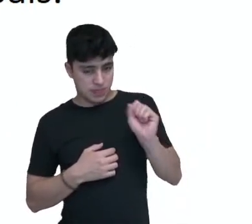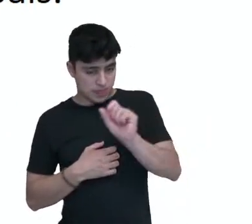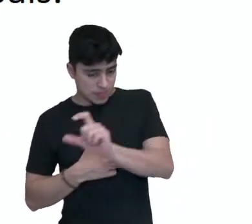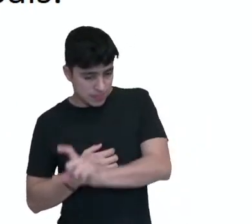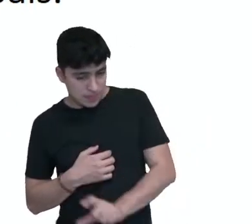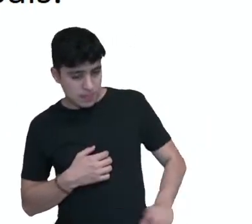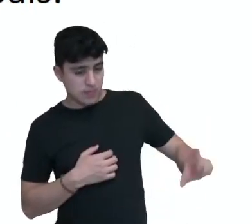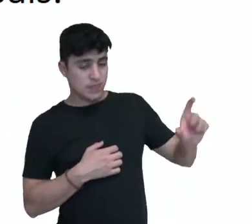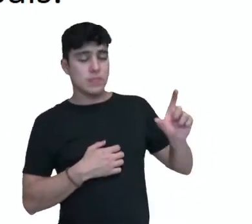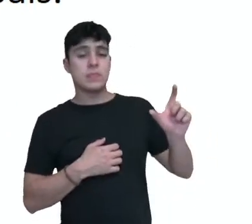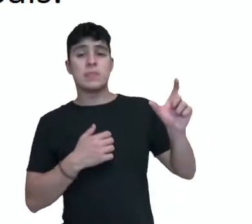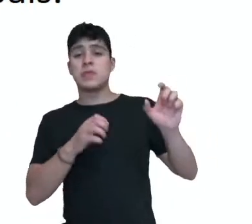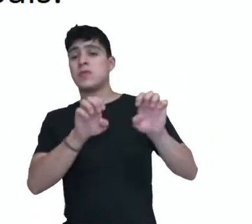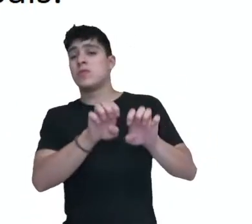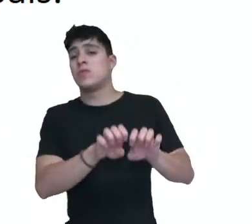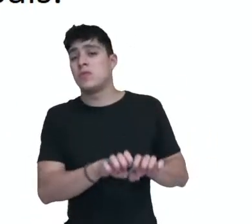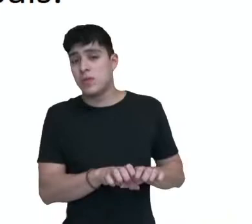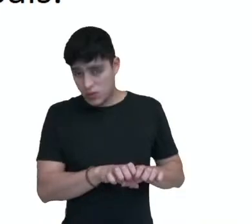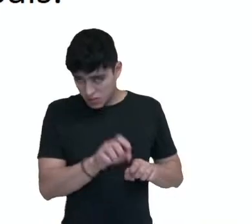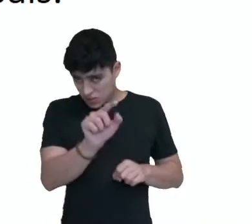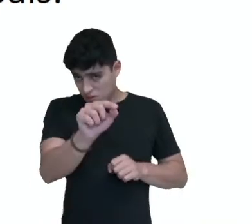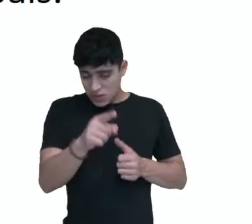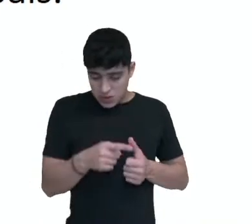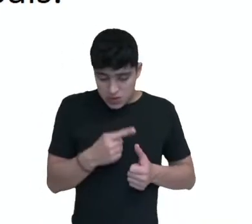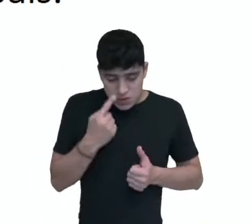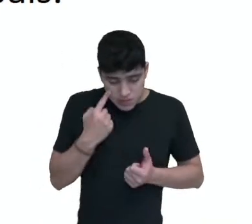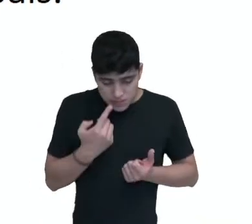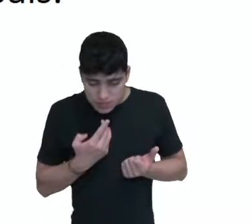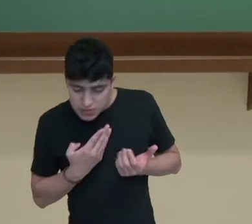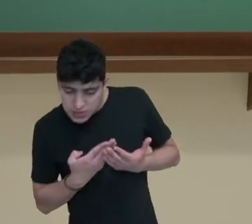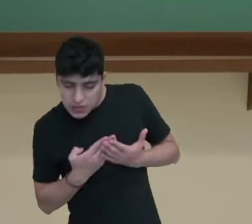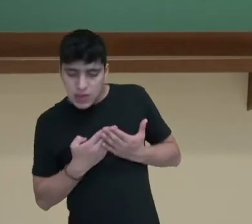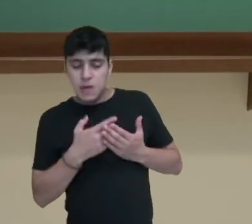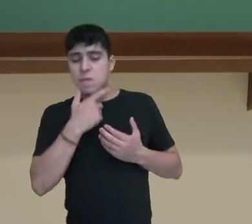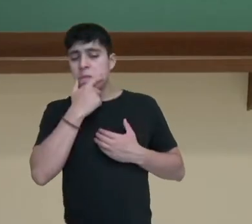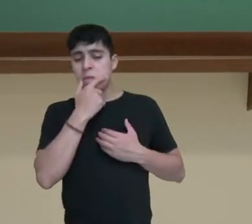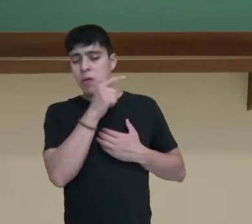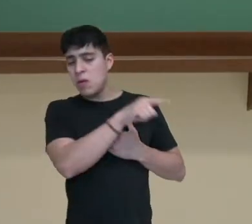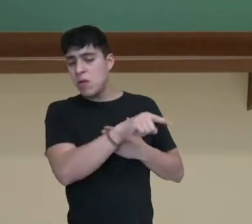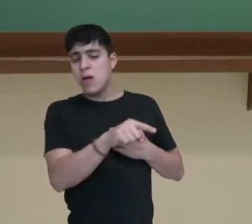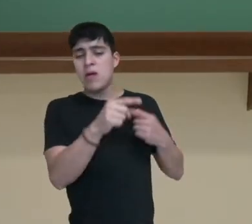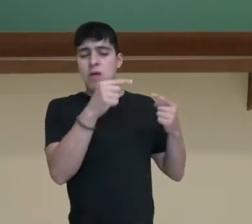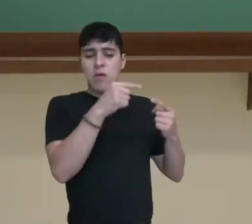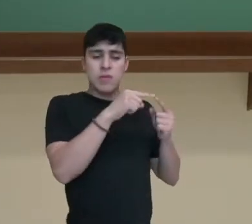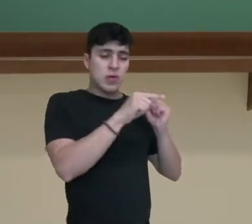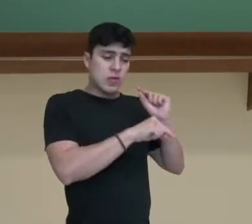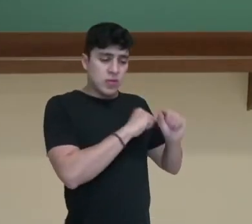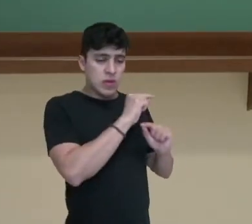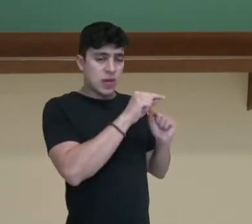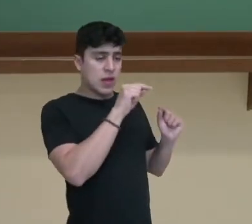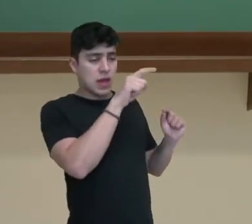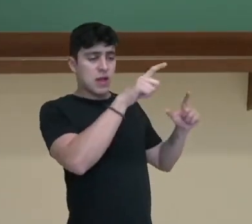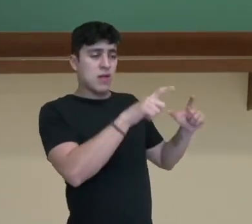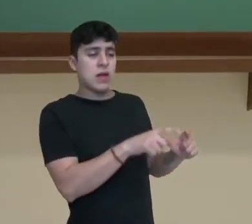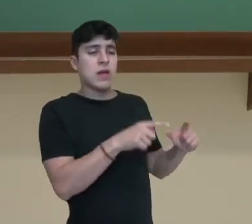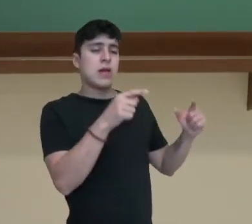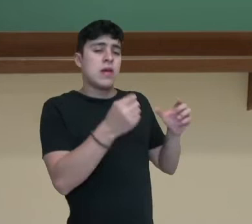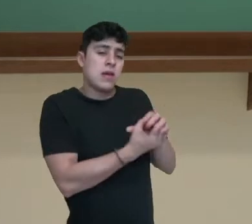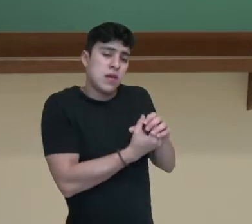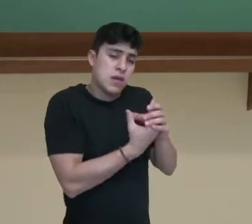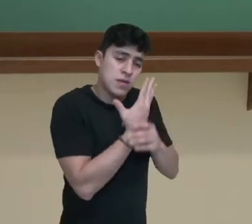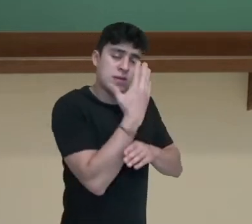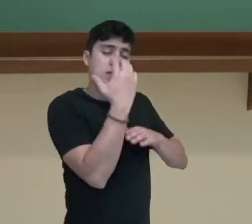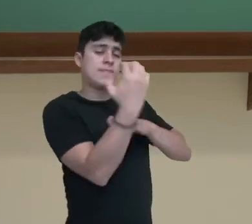cinturões, onde se fez um estudo e a partir desse estudo se destacou a maior potencialidade que poderia